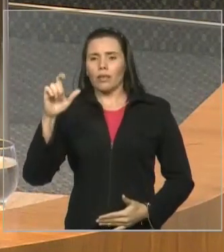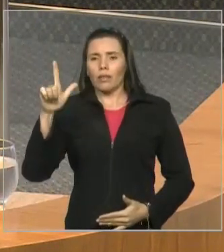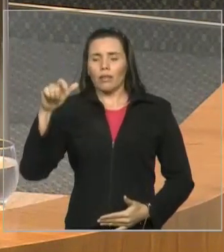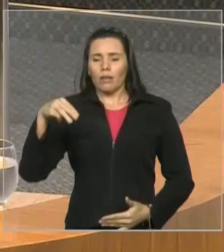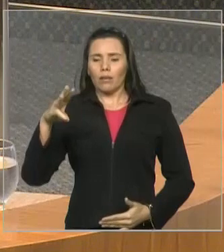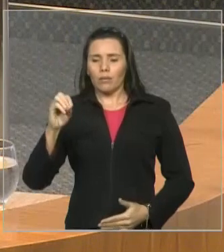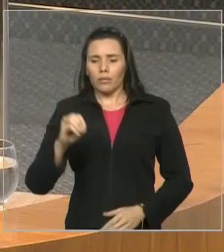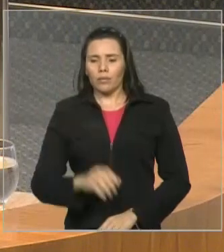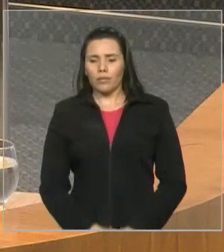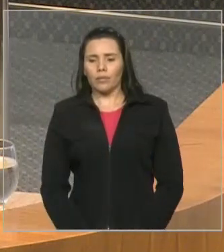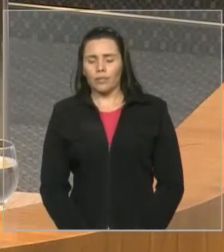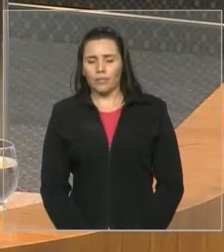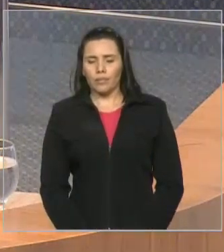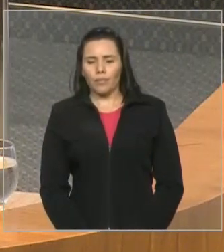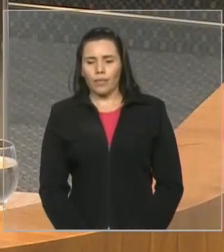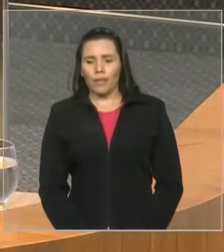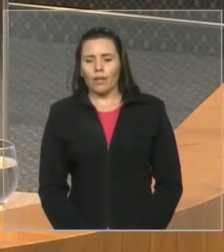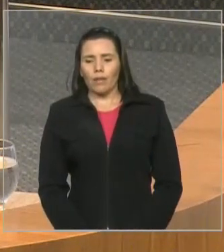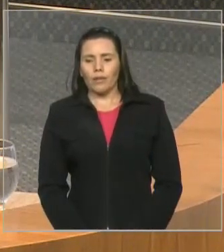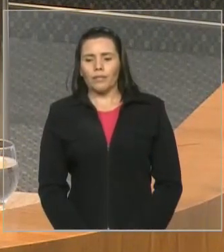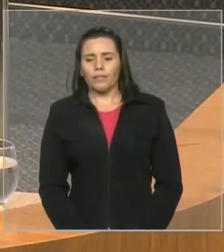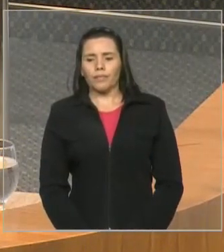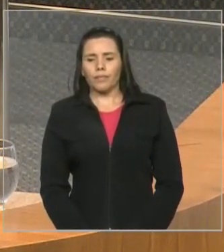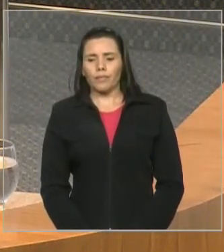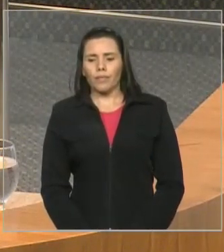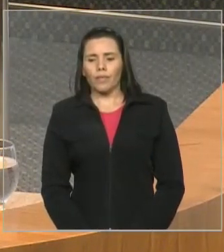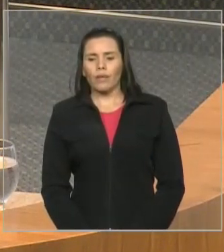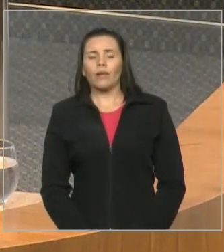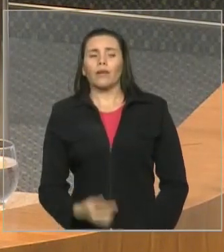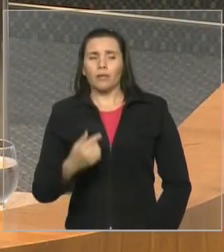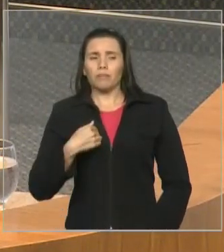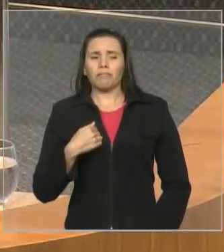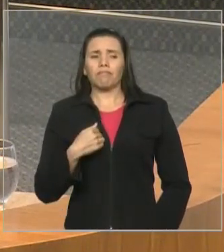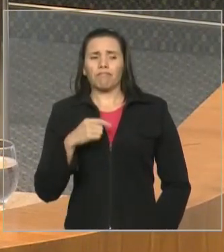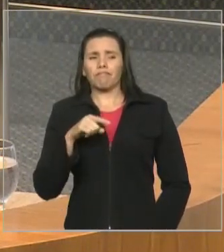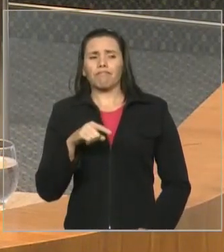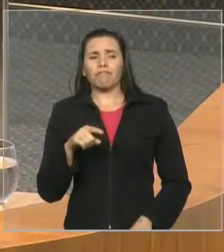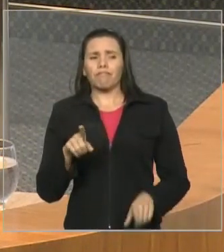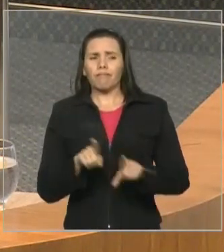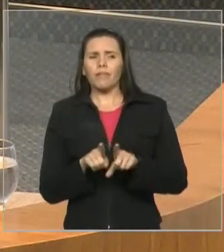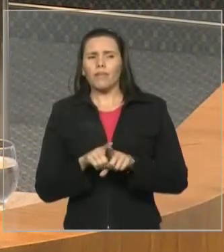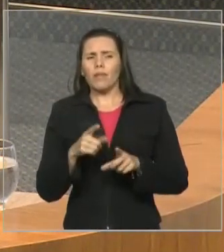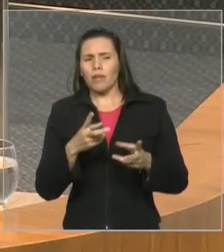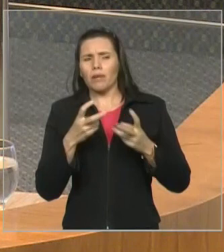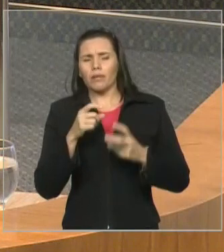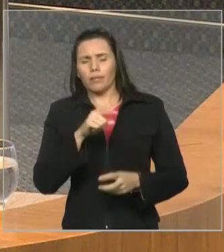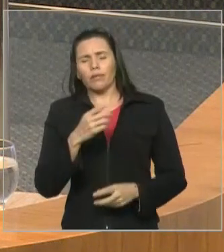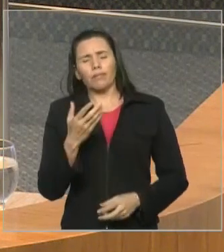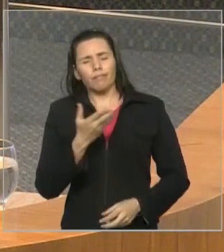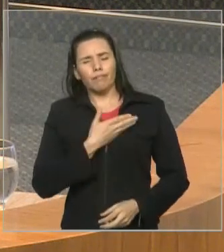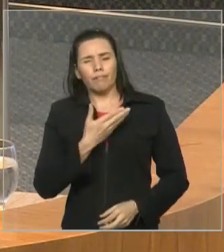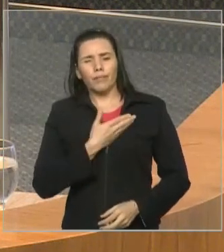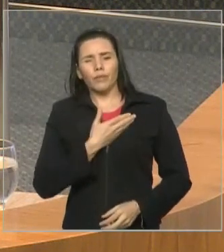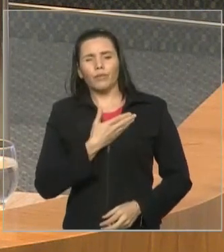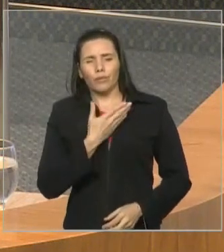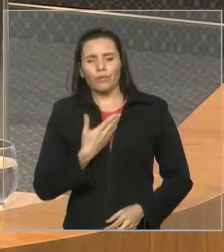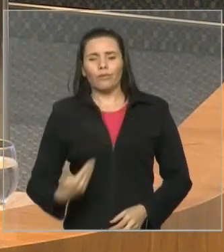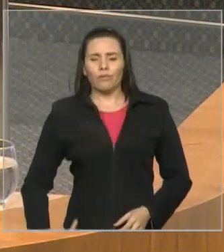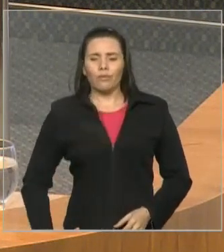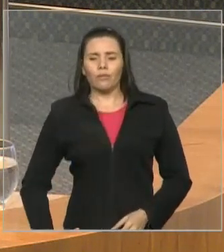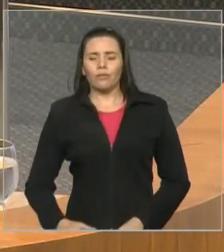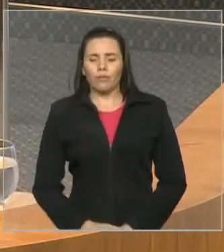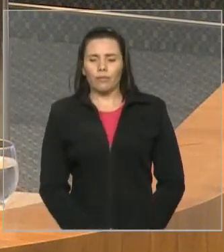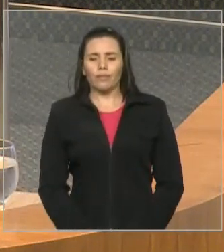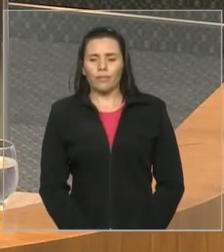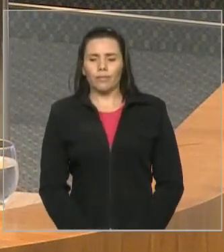fazer um comentário aqui em relação ao deputado Adelmo. O deputado Adelmo também é outro companheiro de governo que me deu a satisfação